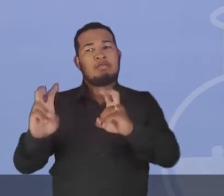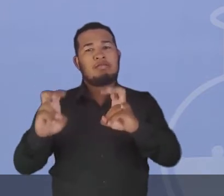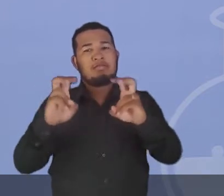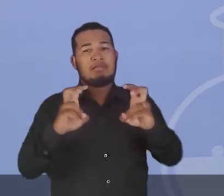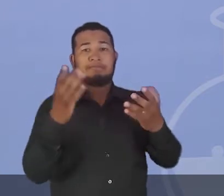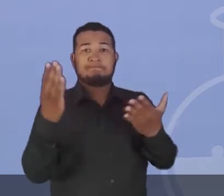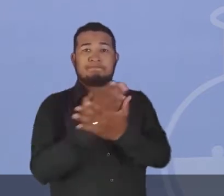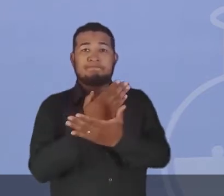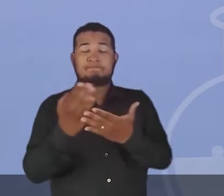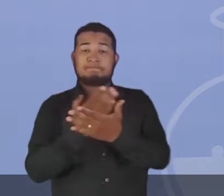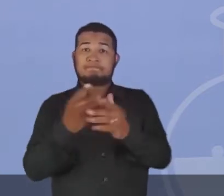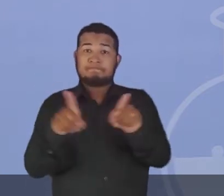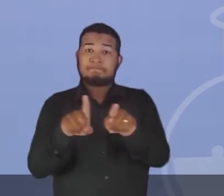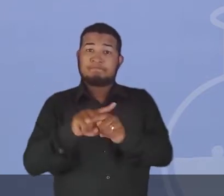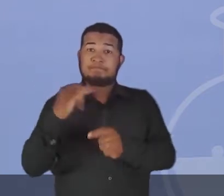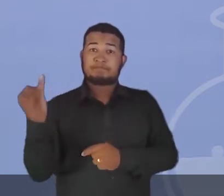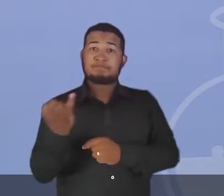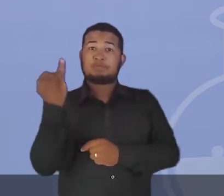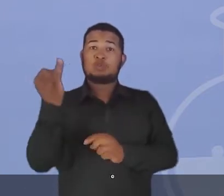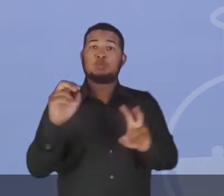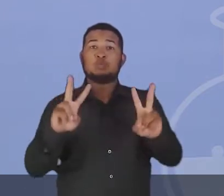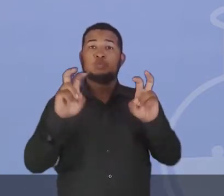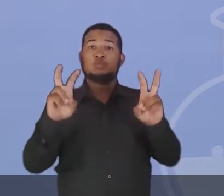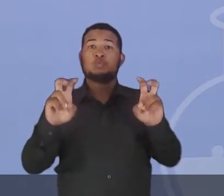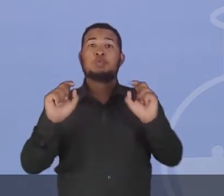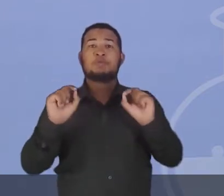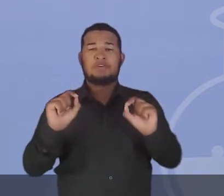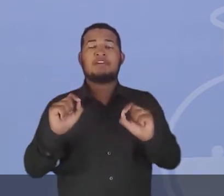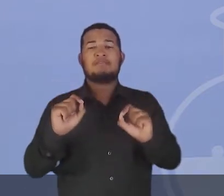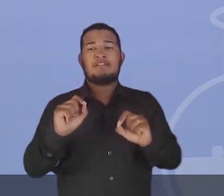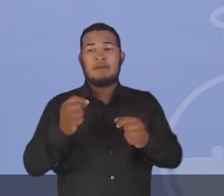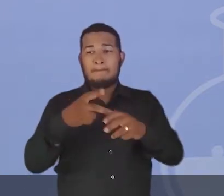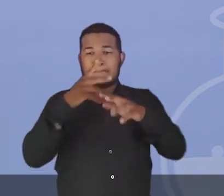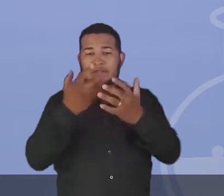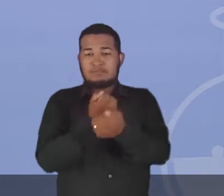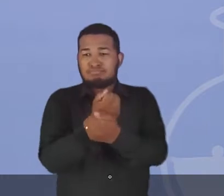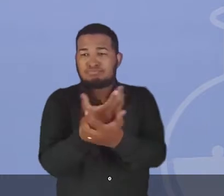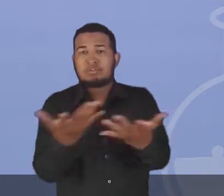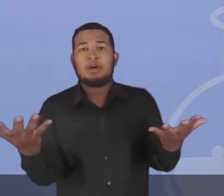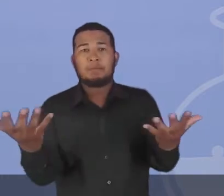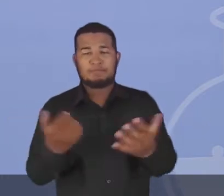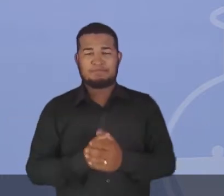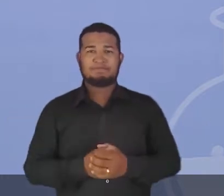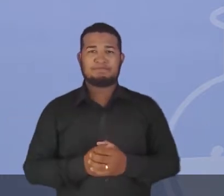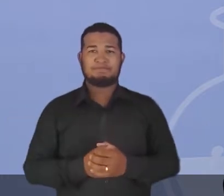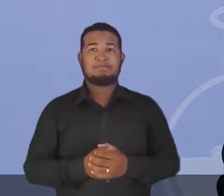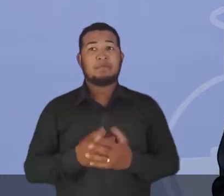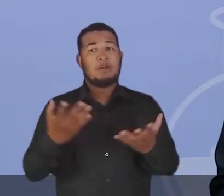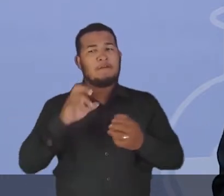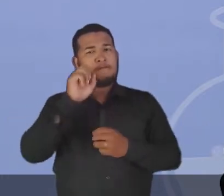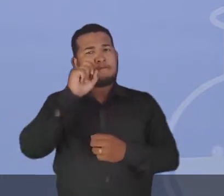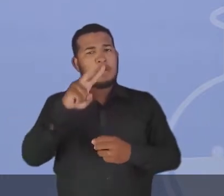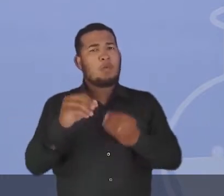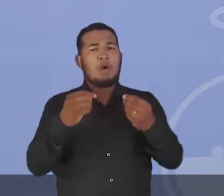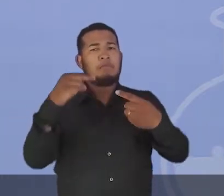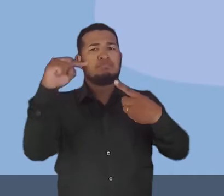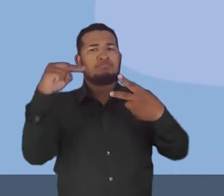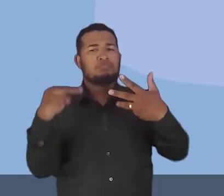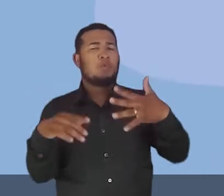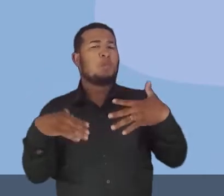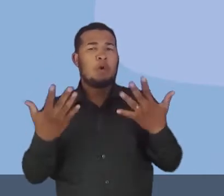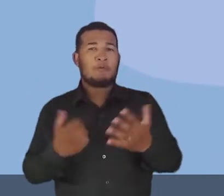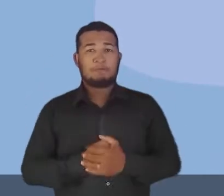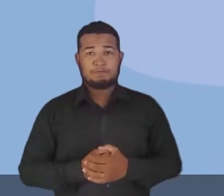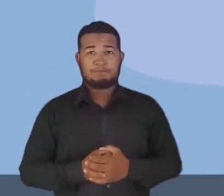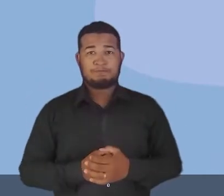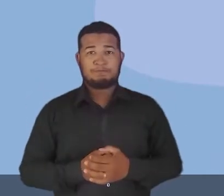assuntos muito importantes em relação ao campo. Venha comigo no slide a seguir para a gente ver quais são esses tópicos.